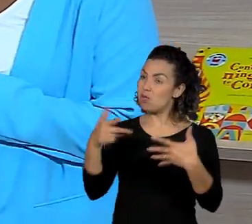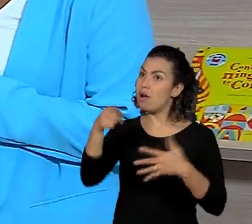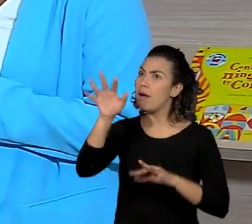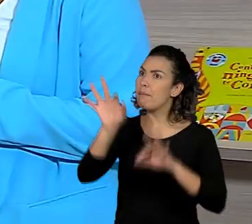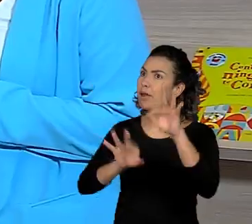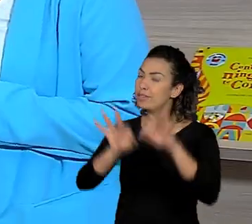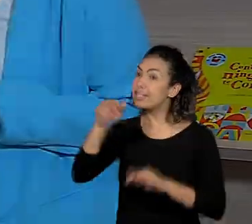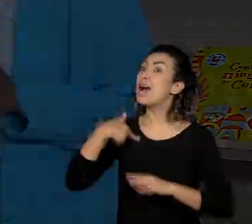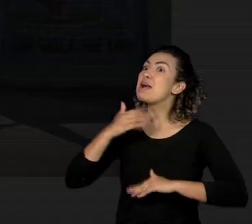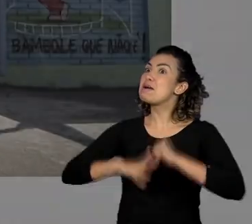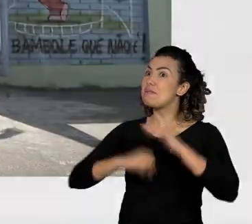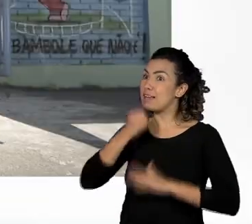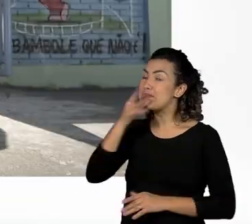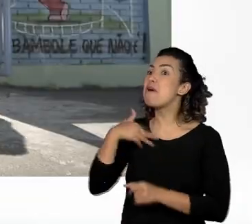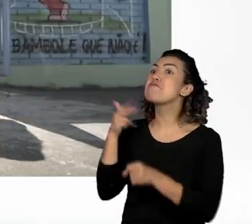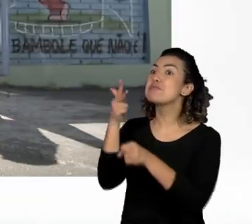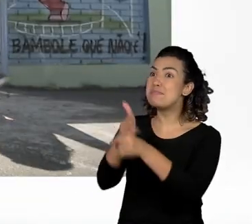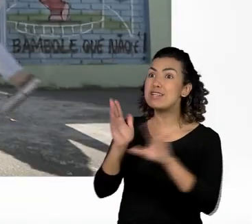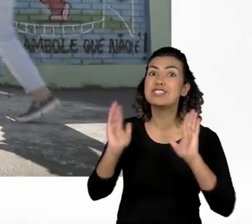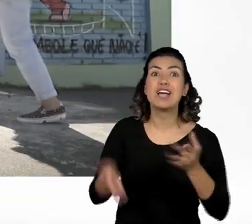esteve no Boas Práticas.